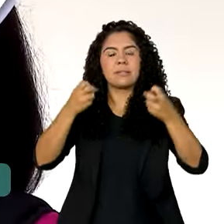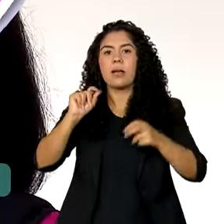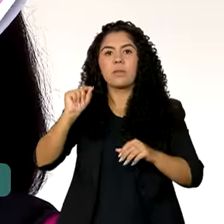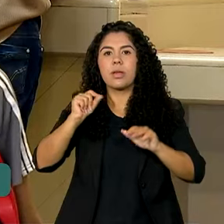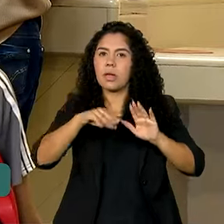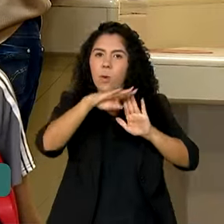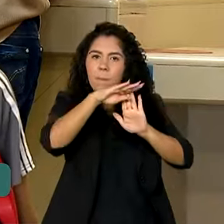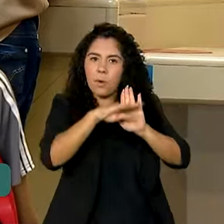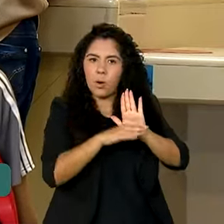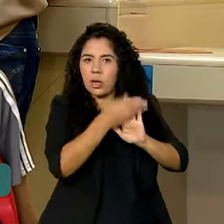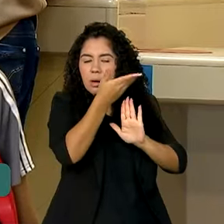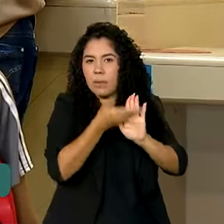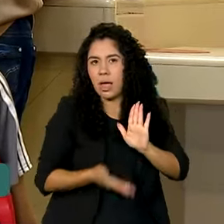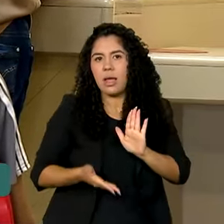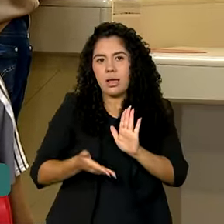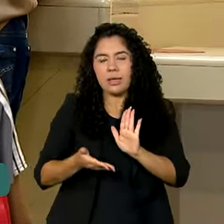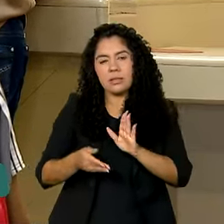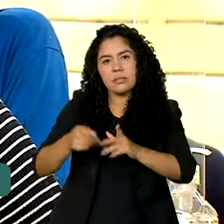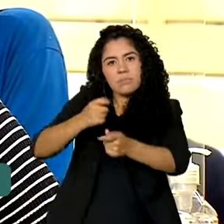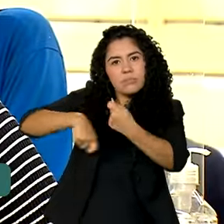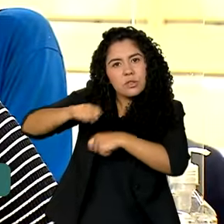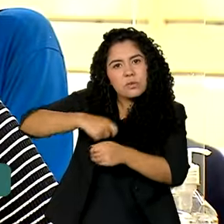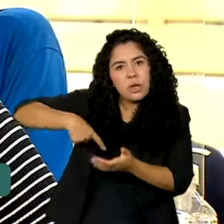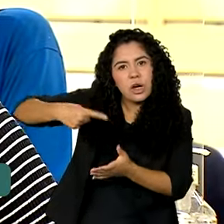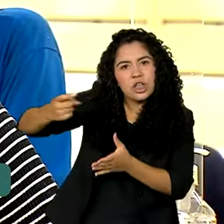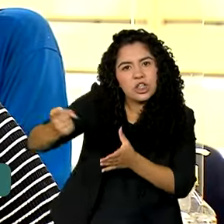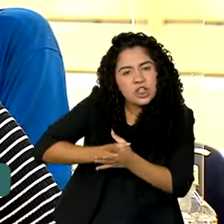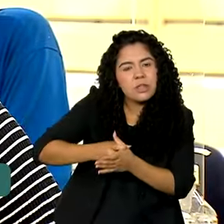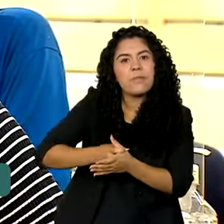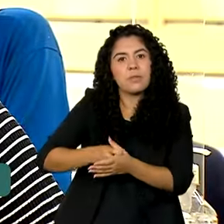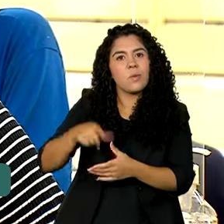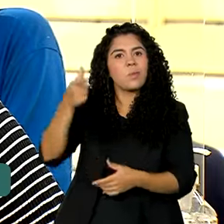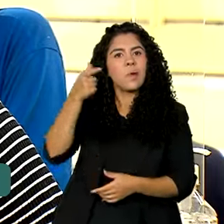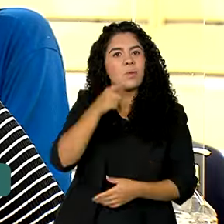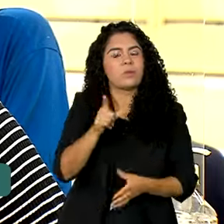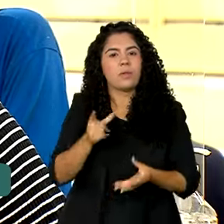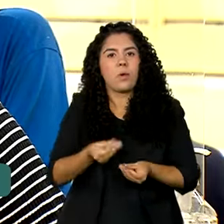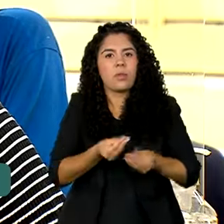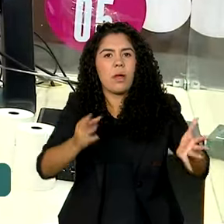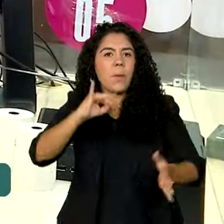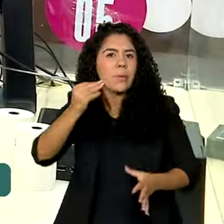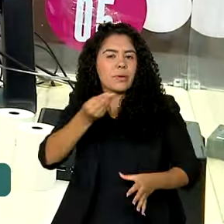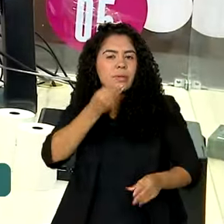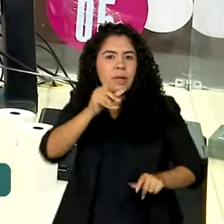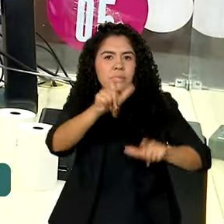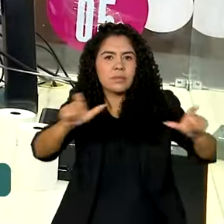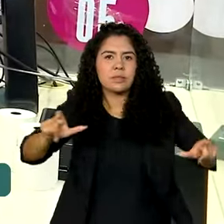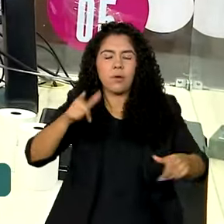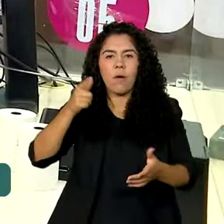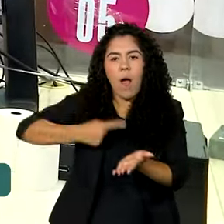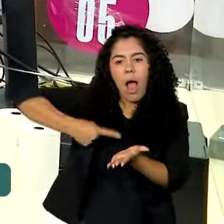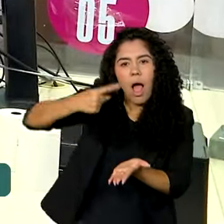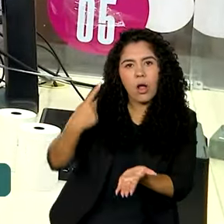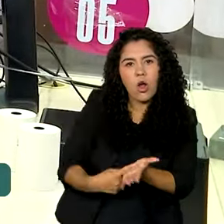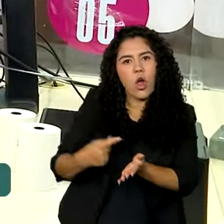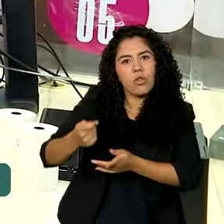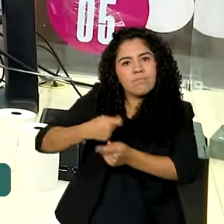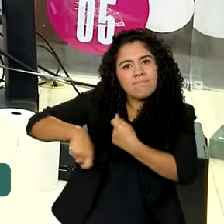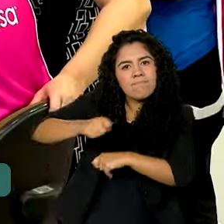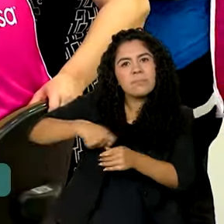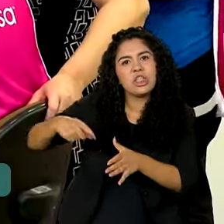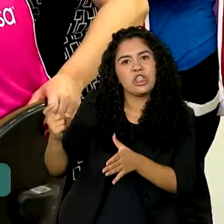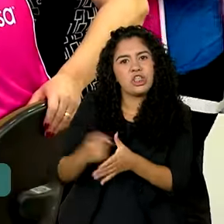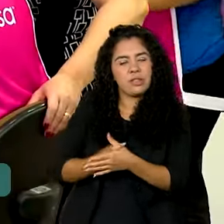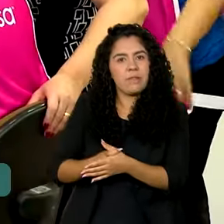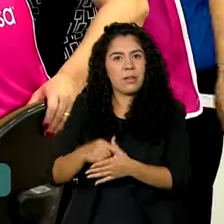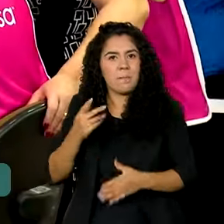permitiu que milhões de pessoas repactuassem suas dívidas, corrigissem valores, e